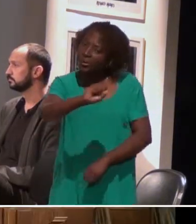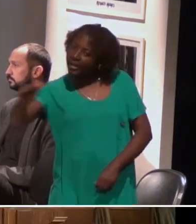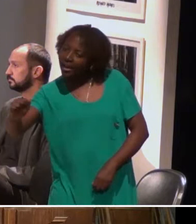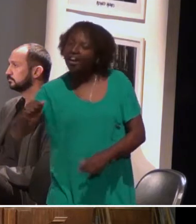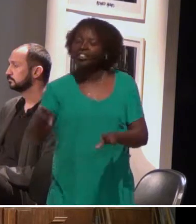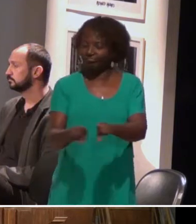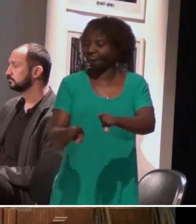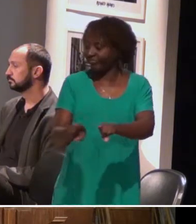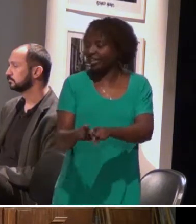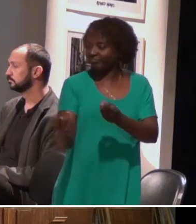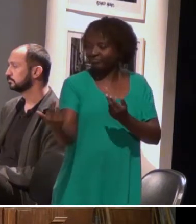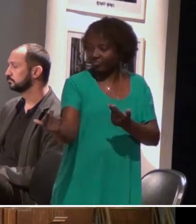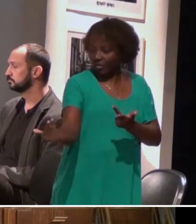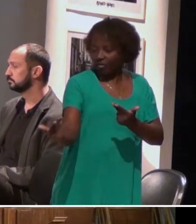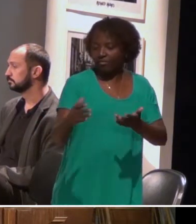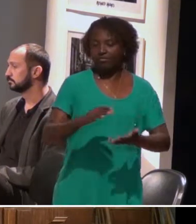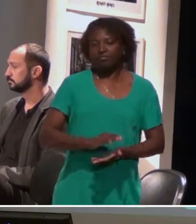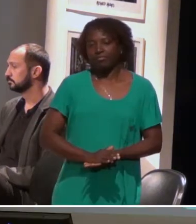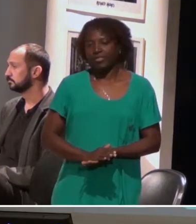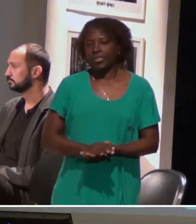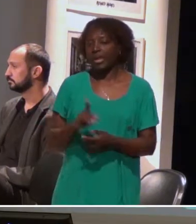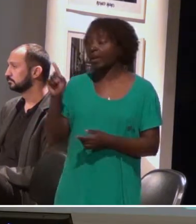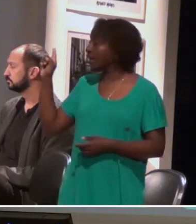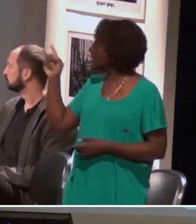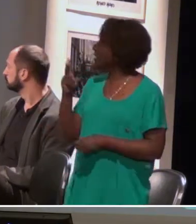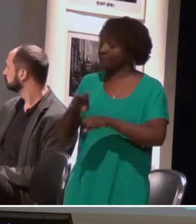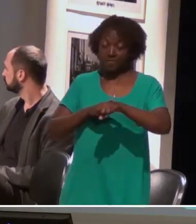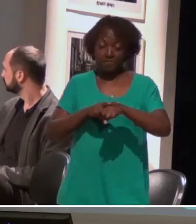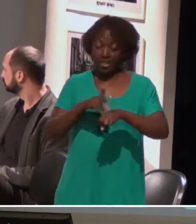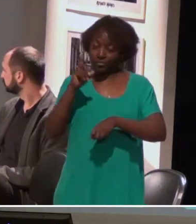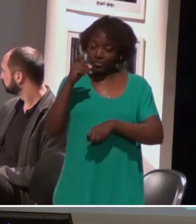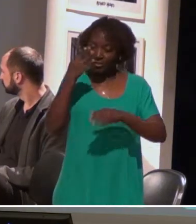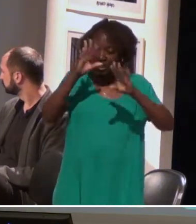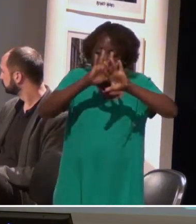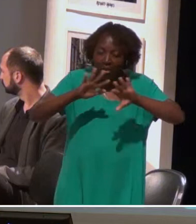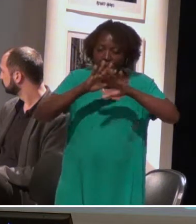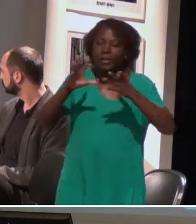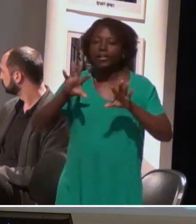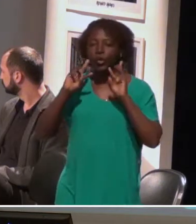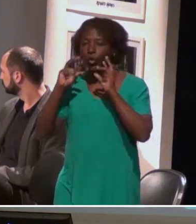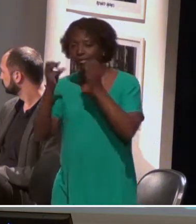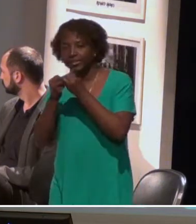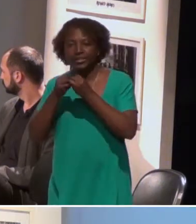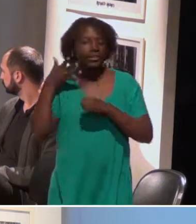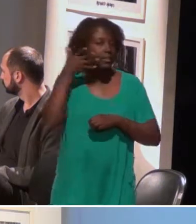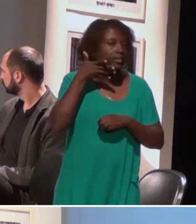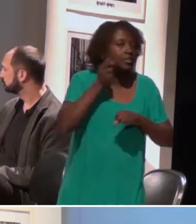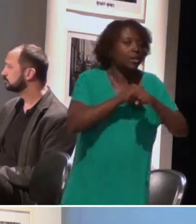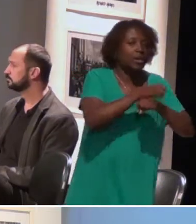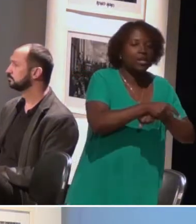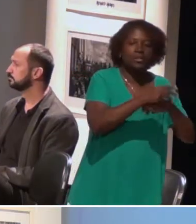são os cursos de formação continuada. Ali no verde, está difícil de ver, mas são oficinas, seminários, palestras,